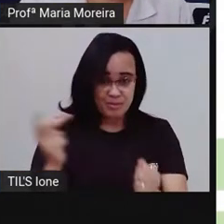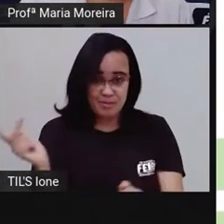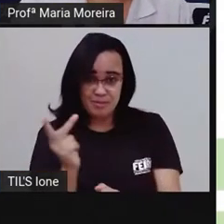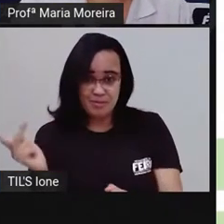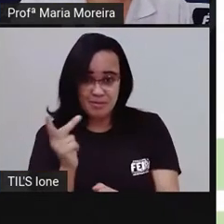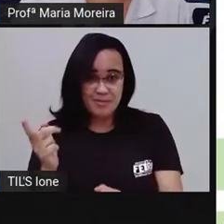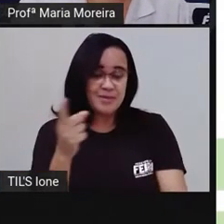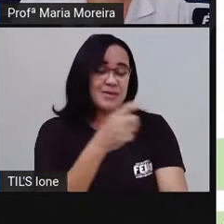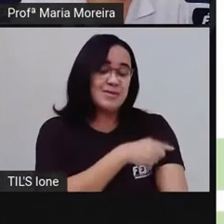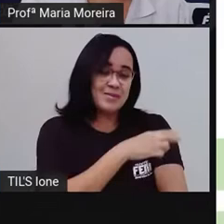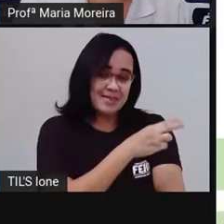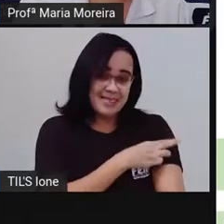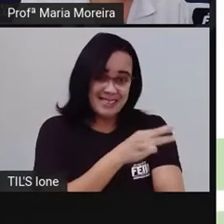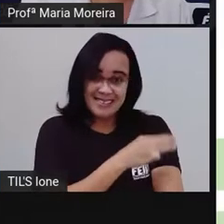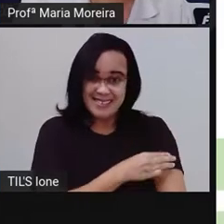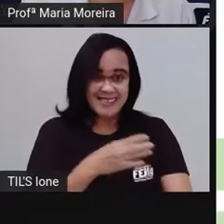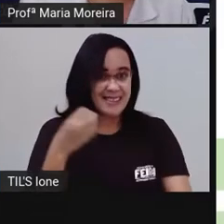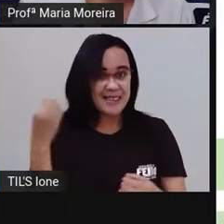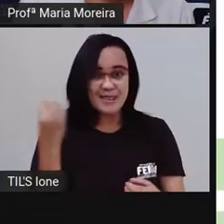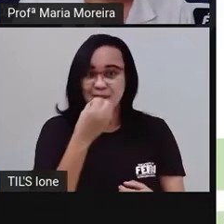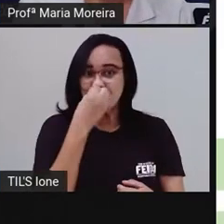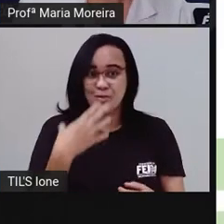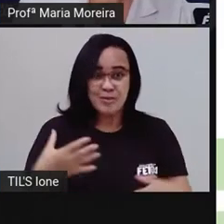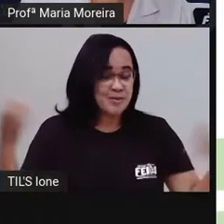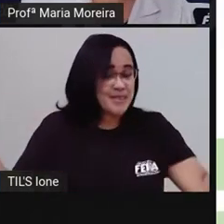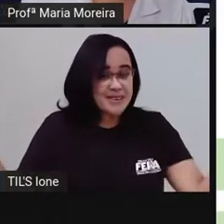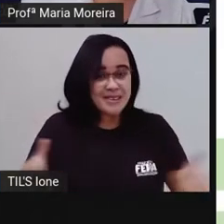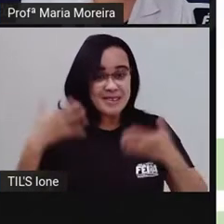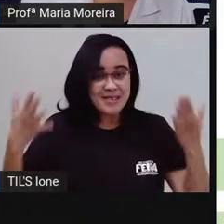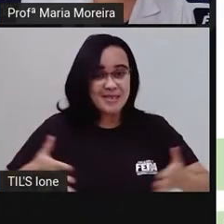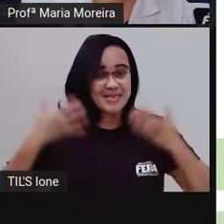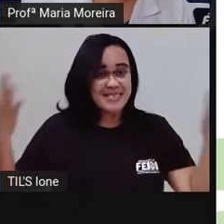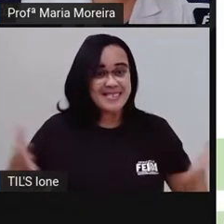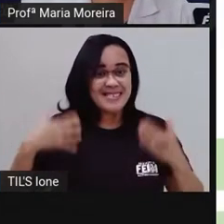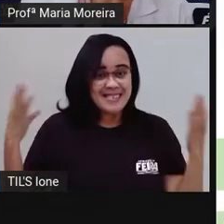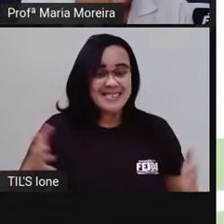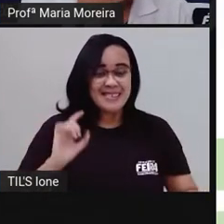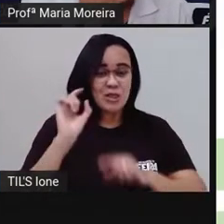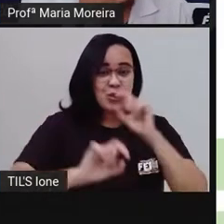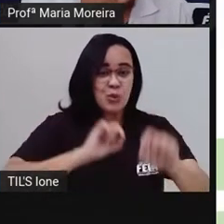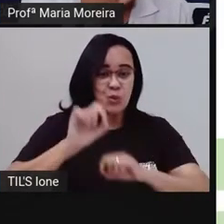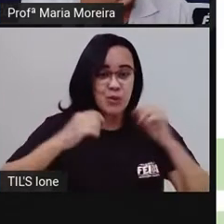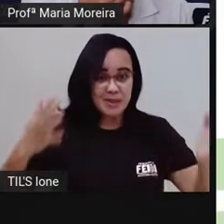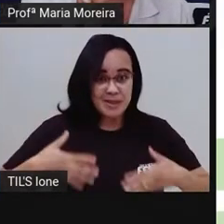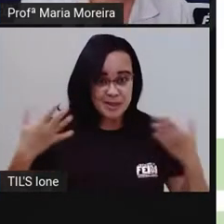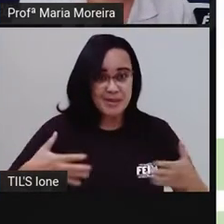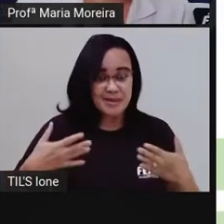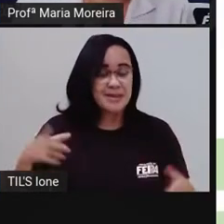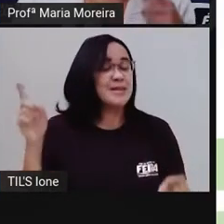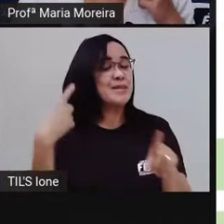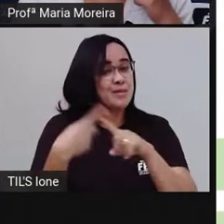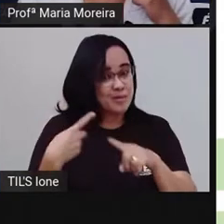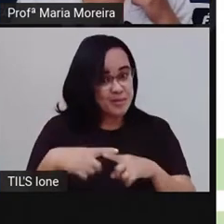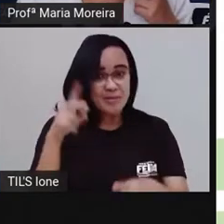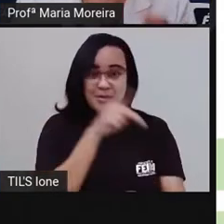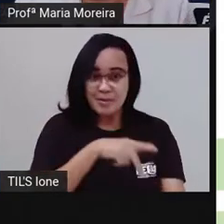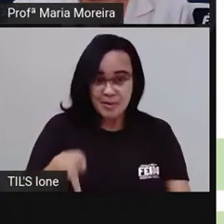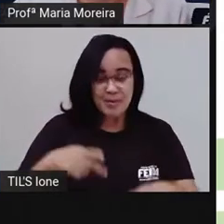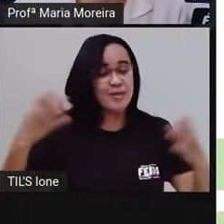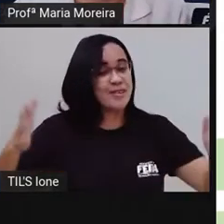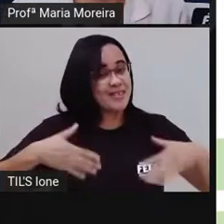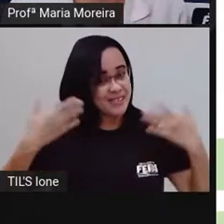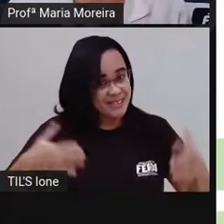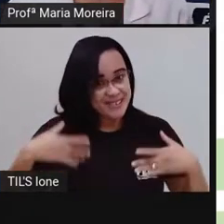terceiro ano maravilhoso, fantástico e super animado. Quem aí tá animado? Porque eu estou animadíssima. Até o nariz possui aqui agora na